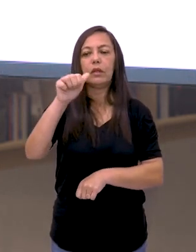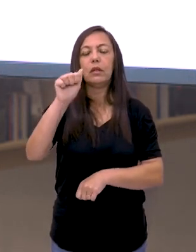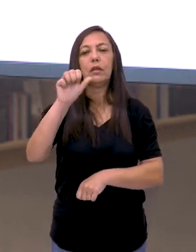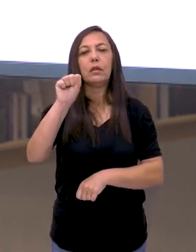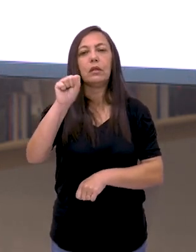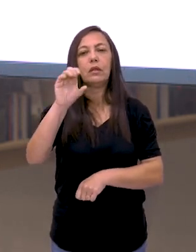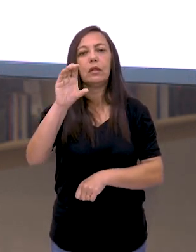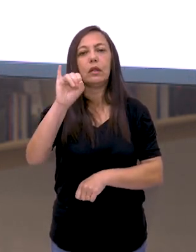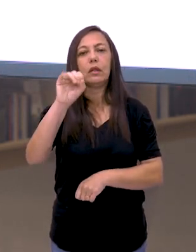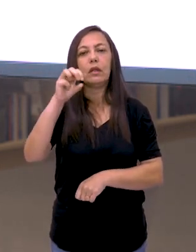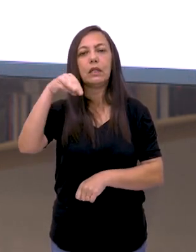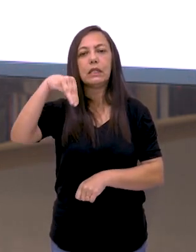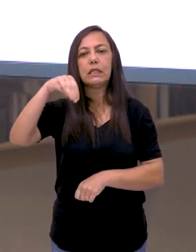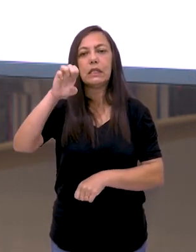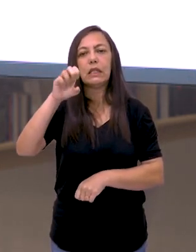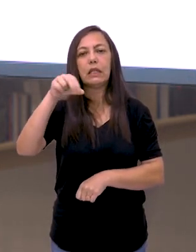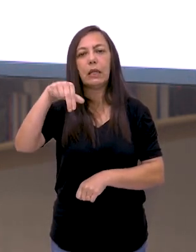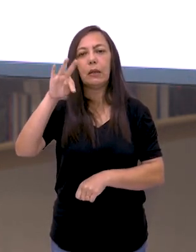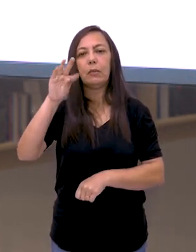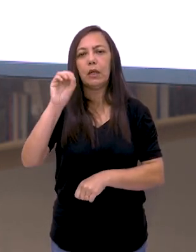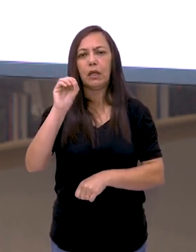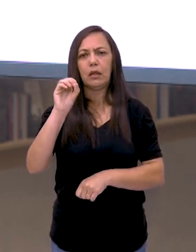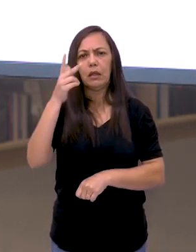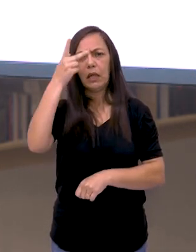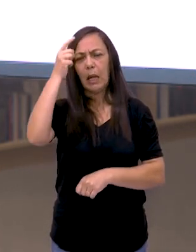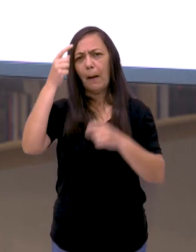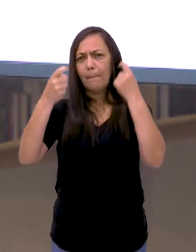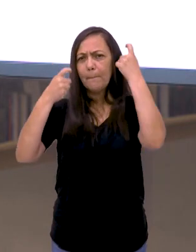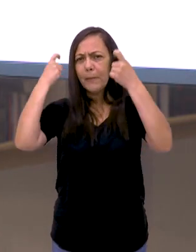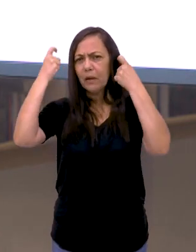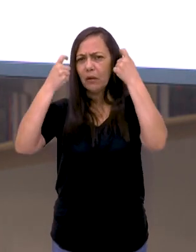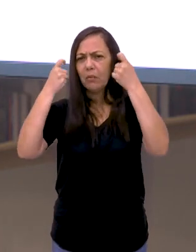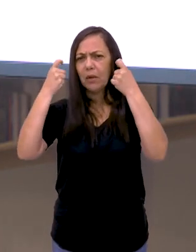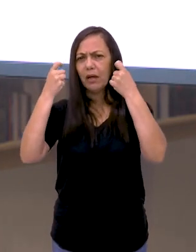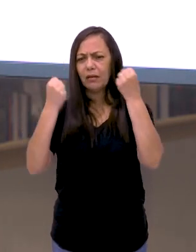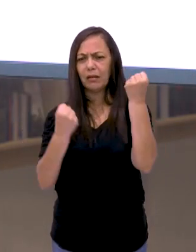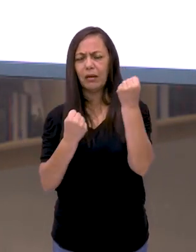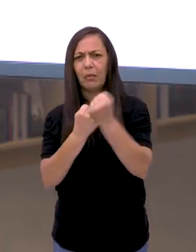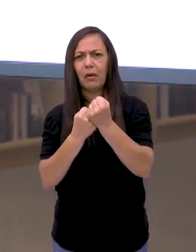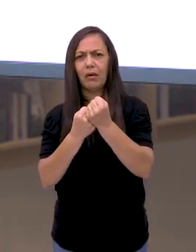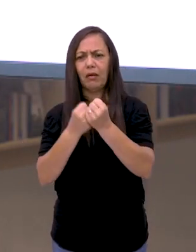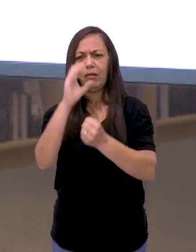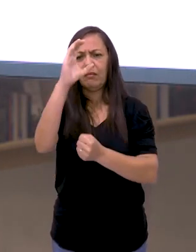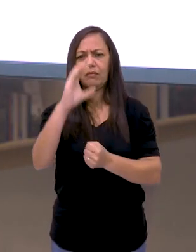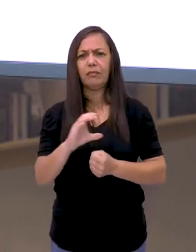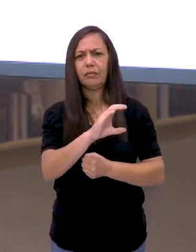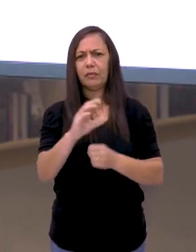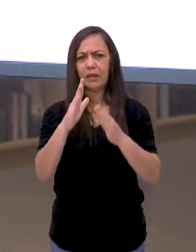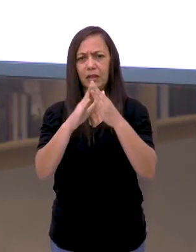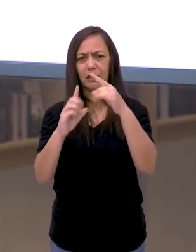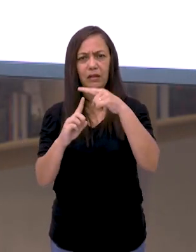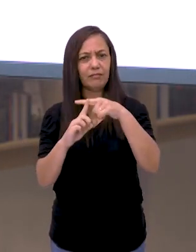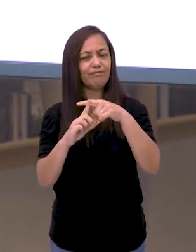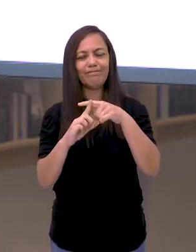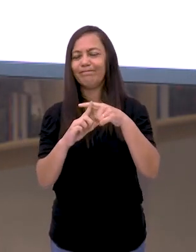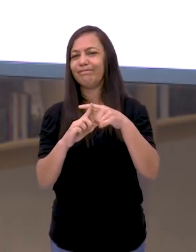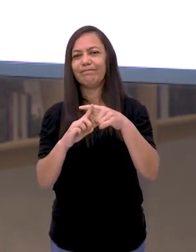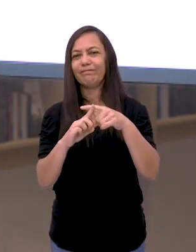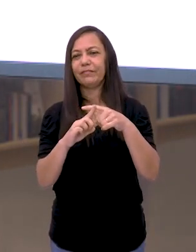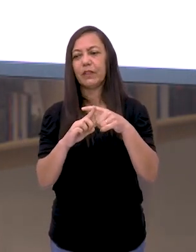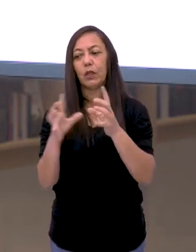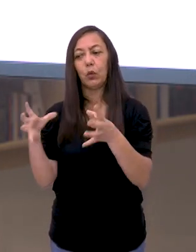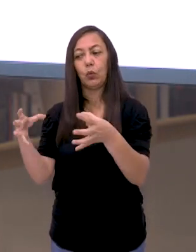eles não estavam preocupados em buscar apoio da igreja católica. Muito pelo contrário. Eles mesmo